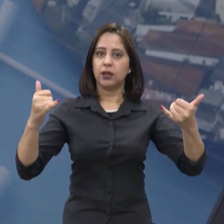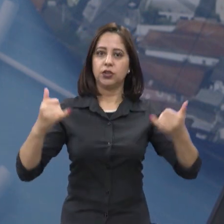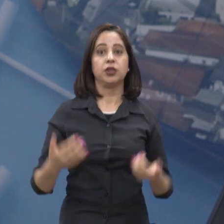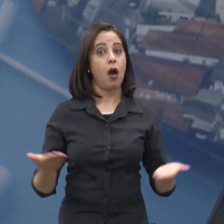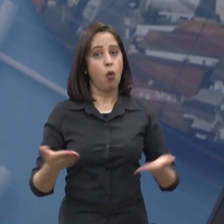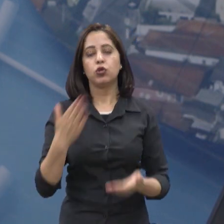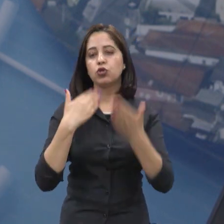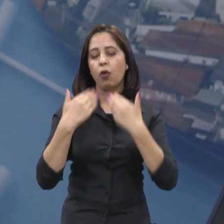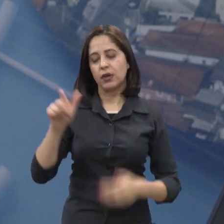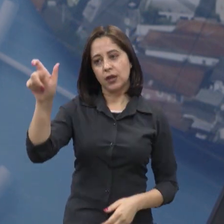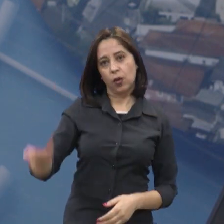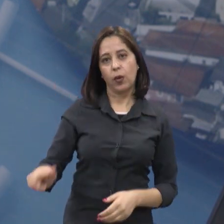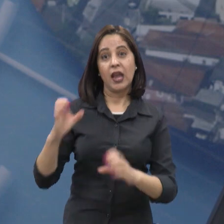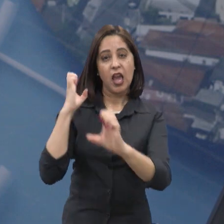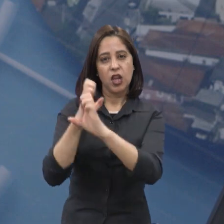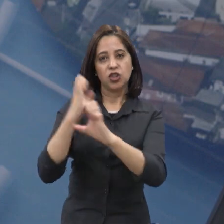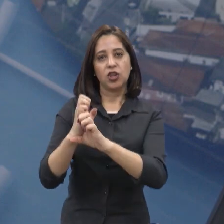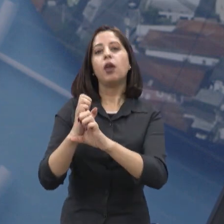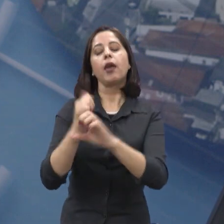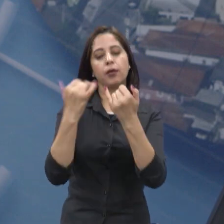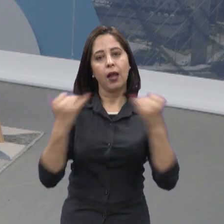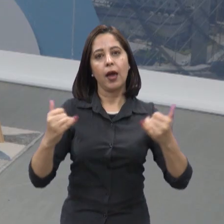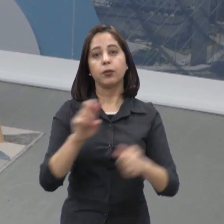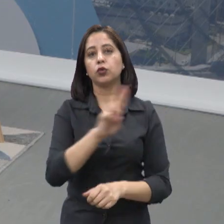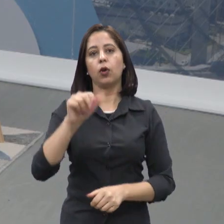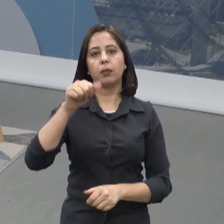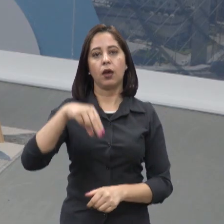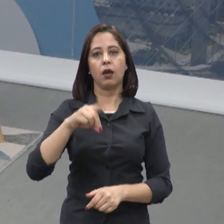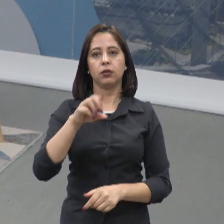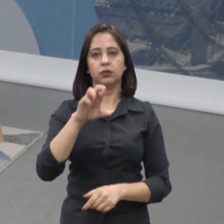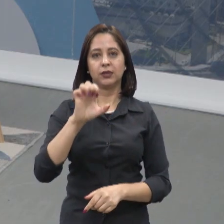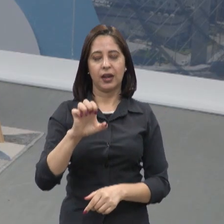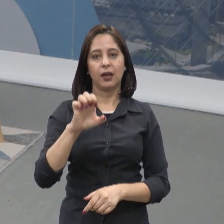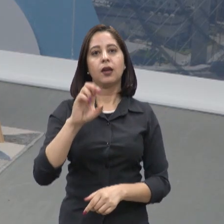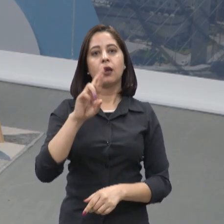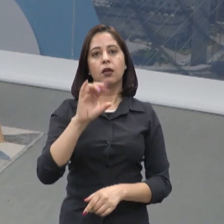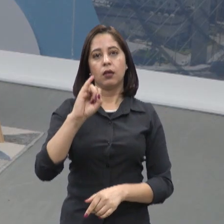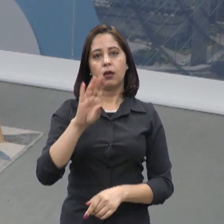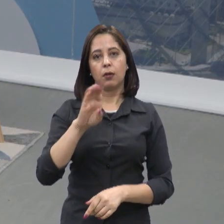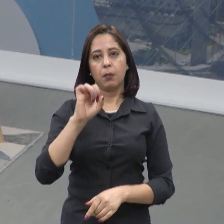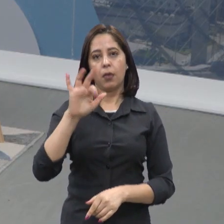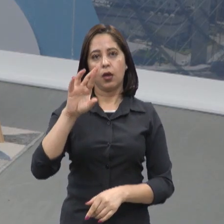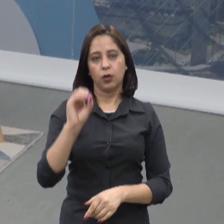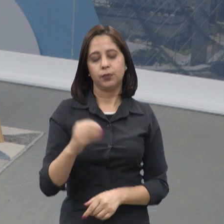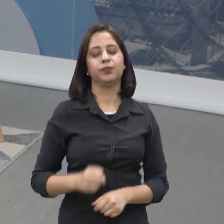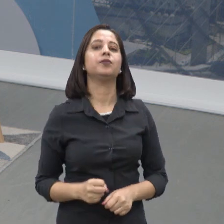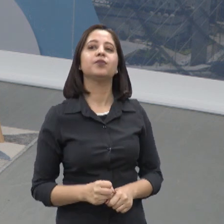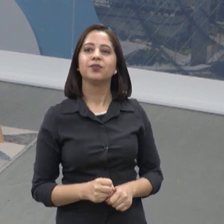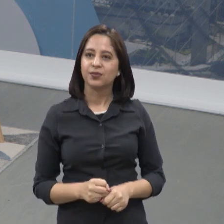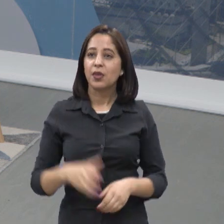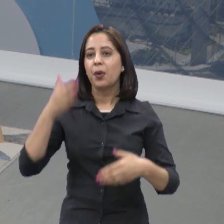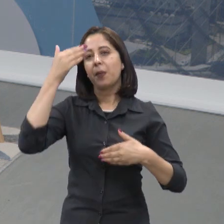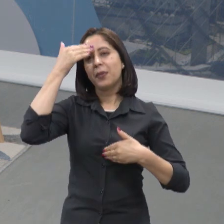no estúdio com o engenheiro elétrico André Ribeiro. Seja muito bem-vindo, André. Obrigado, é um prazer estar aqui, obrigado pelo